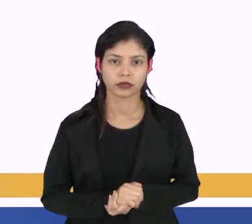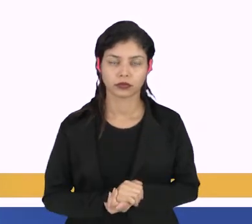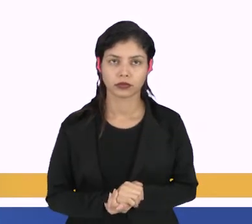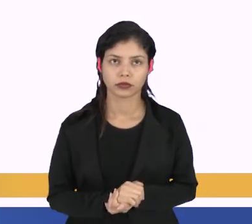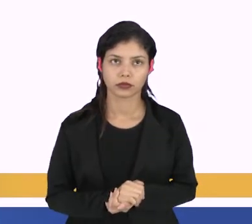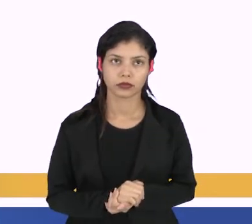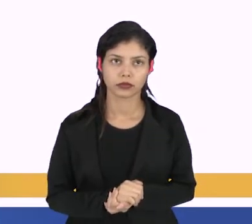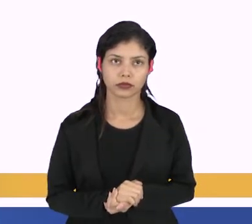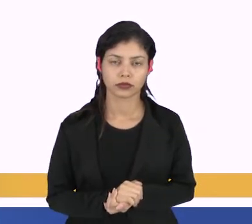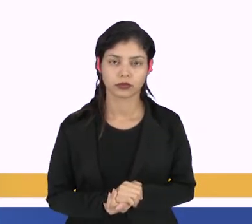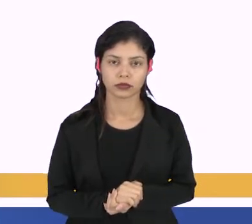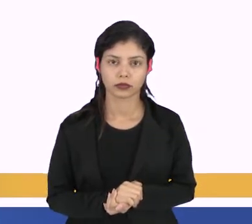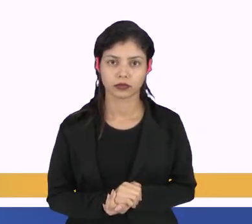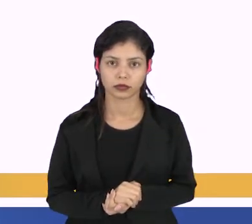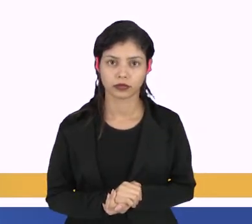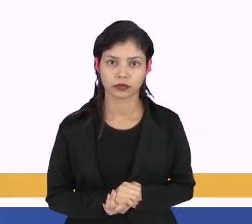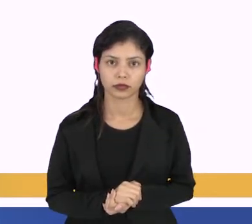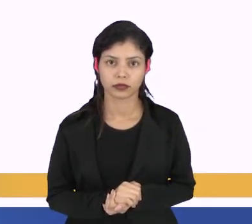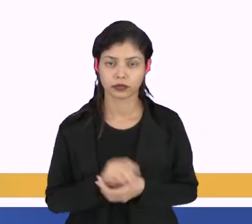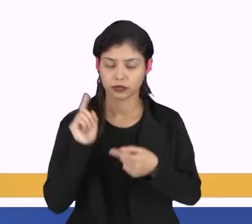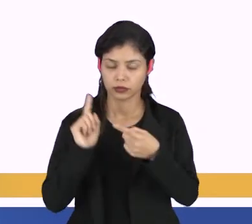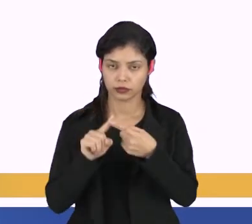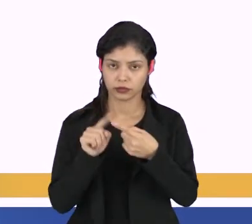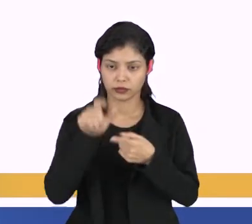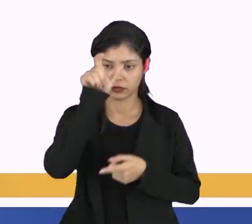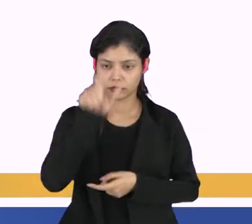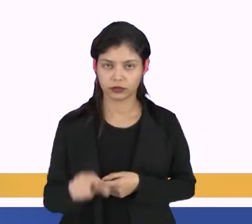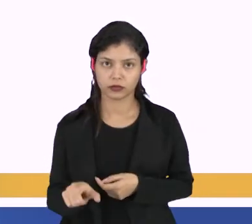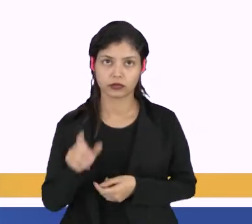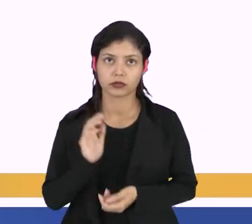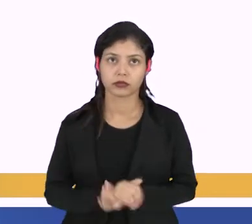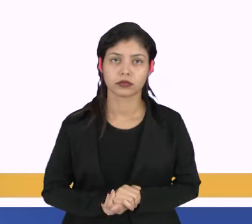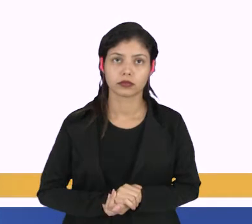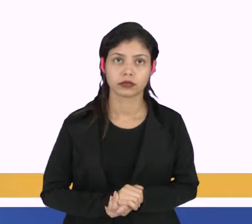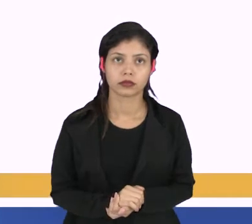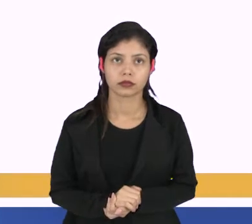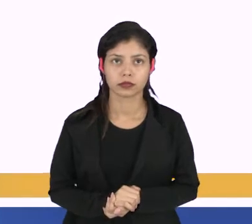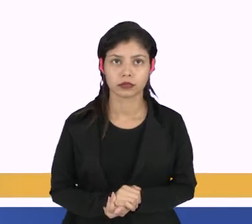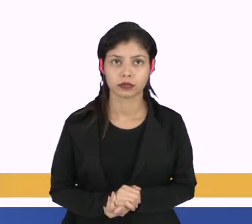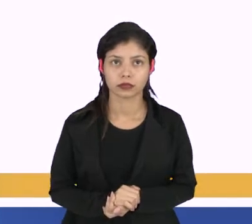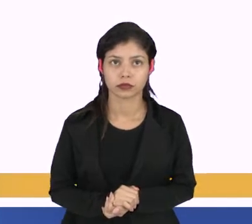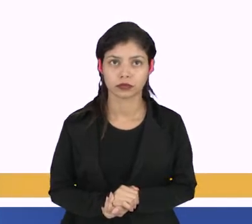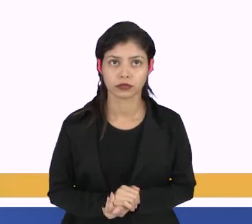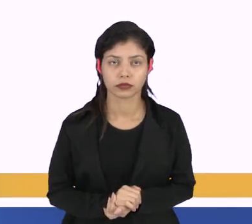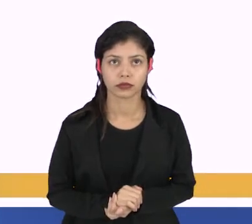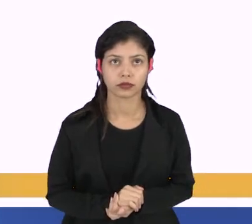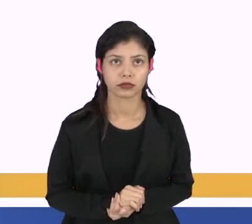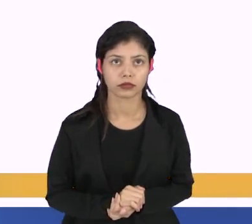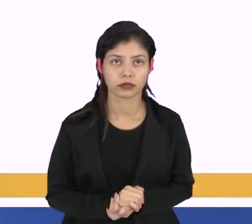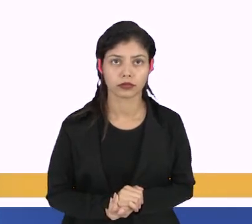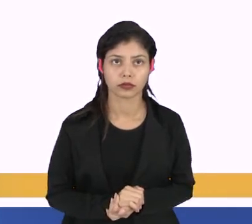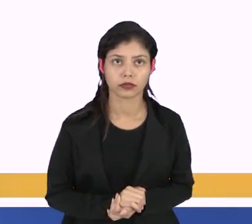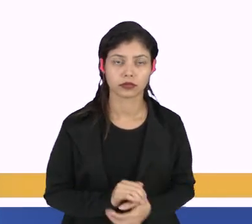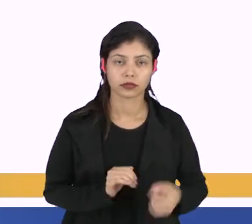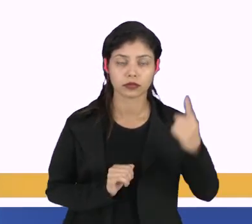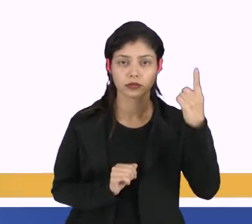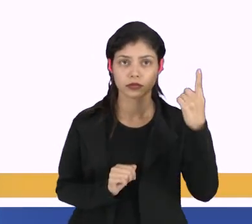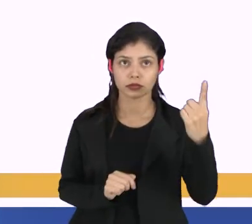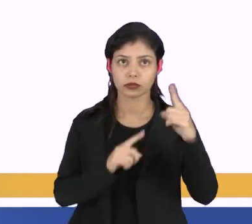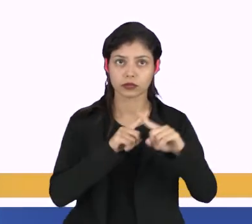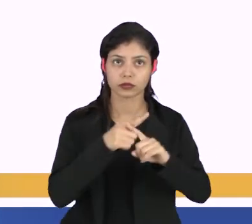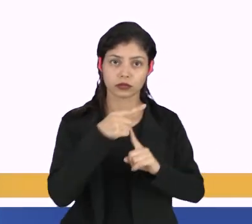com a primeira coluna. Então nesse caso, ficará da seguinte maneira.